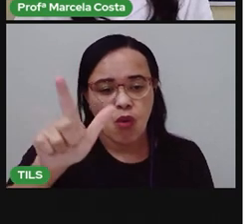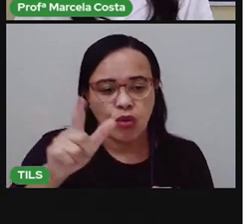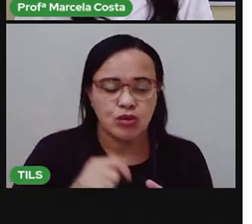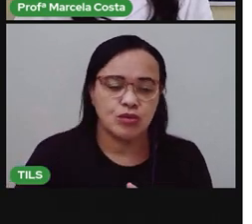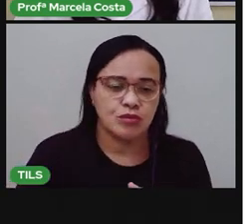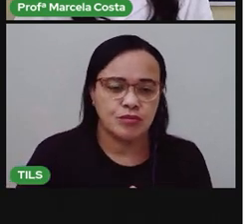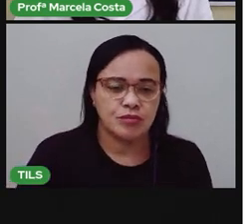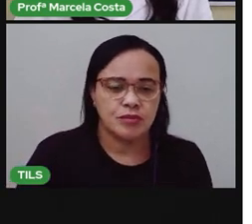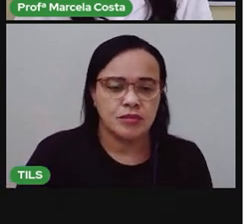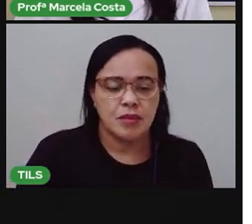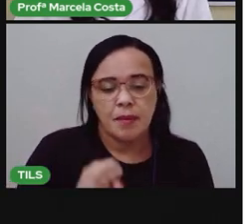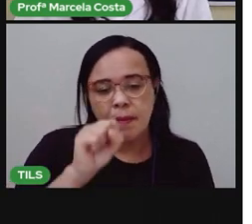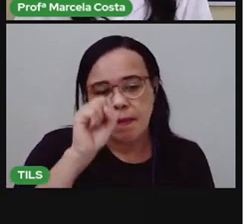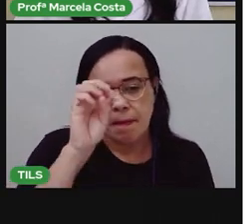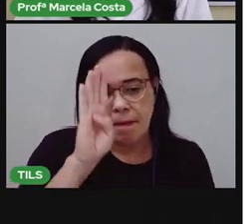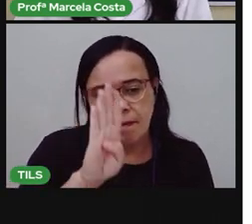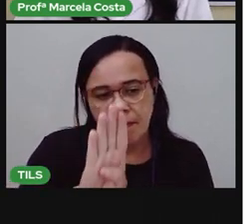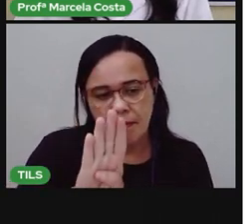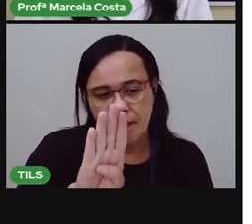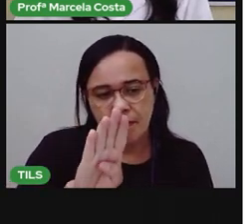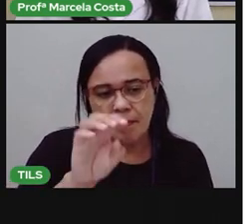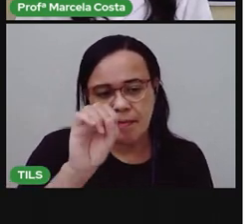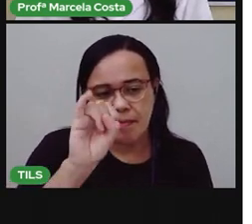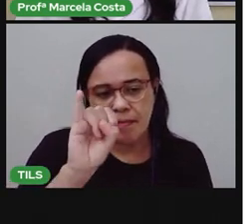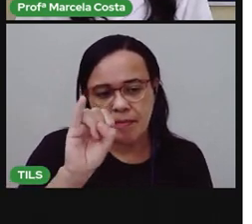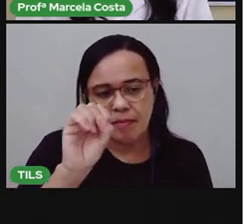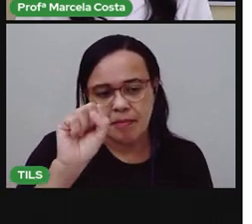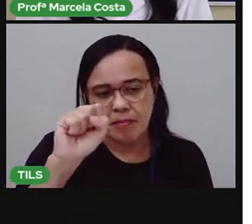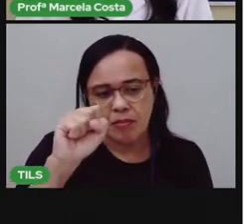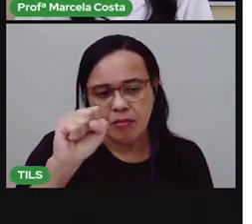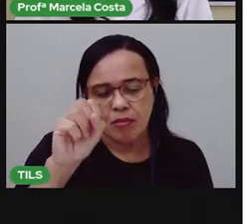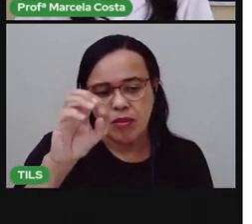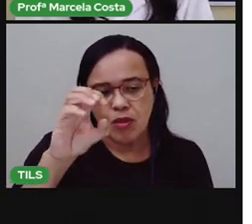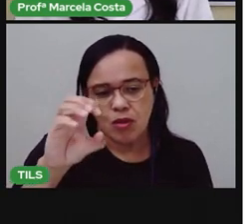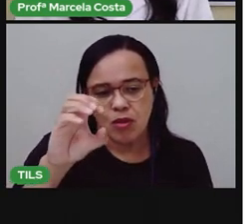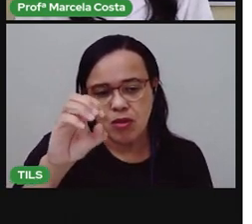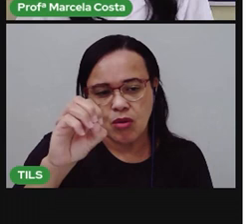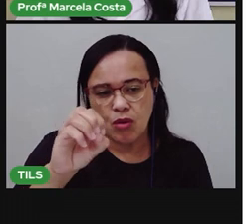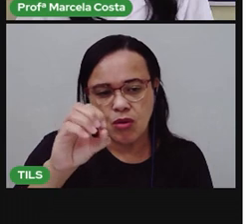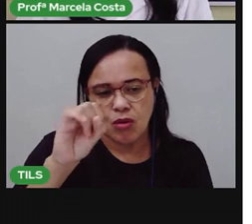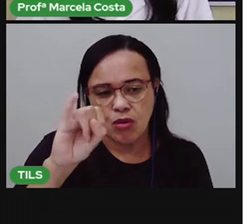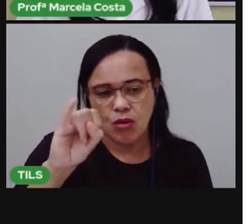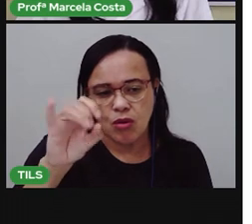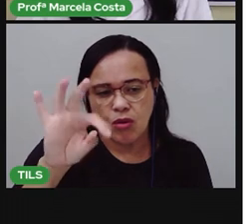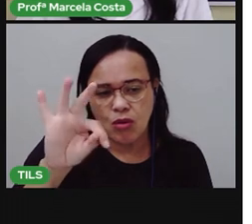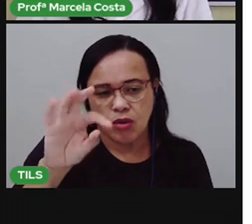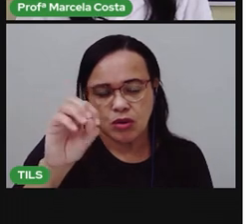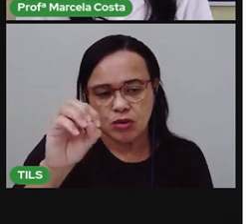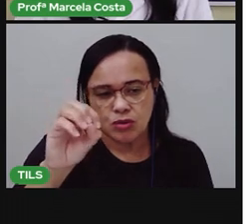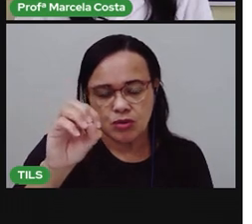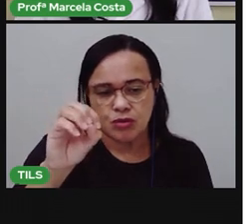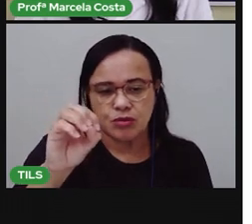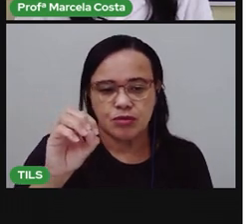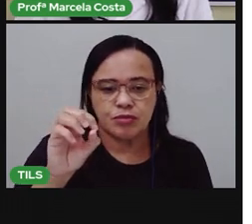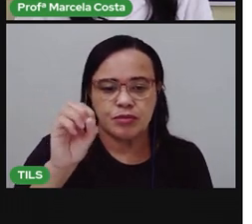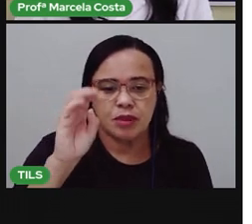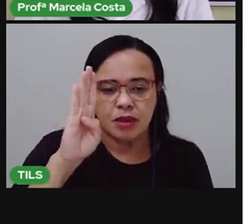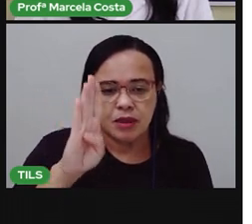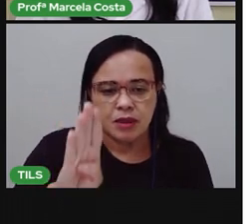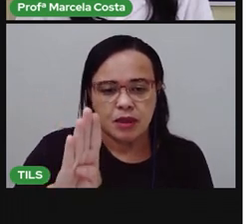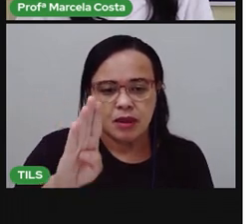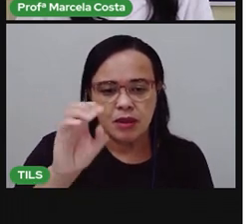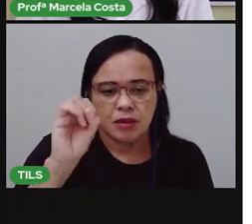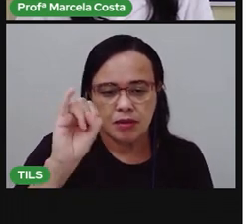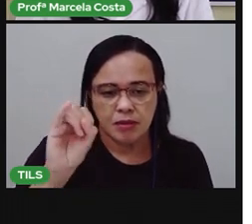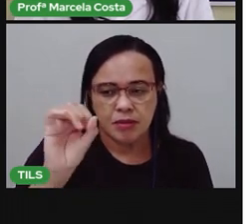Biscoito. Ó. BIS-CO-I-T-O. BIS